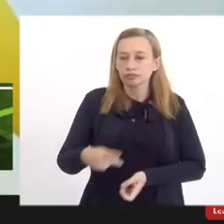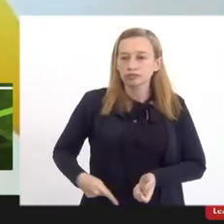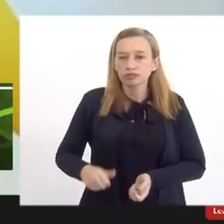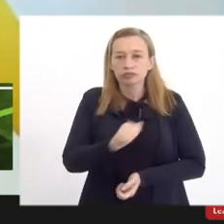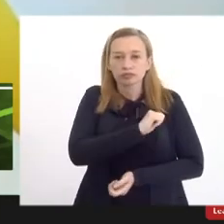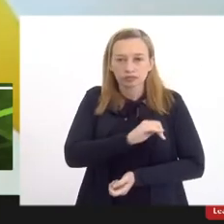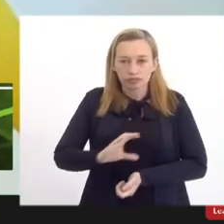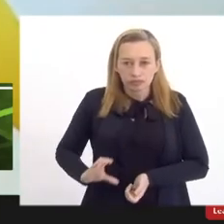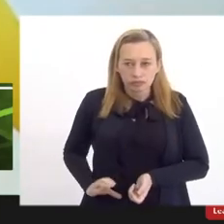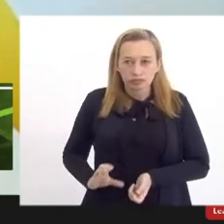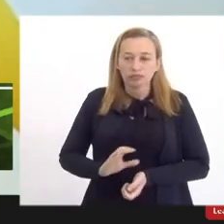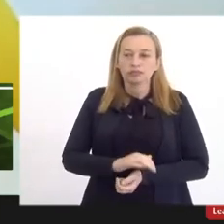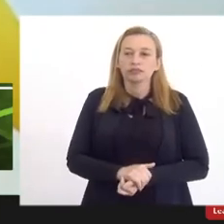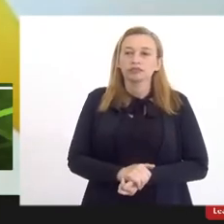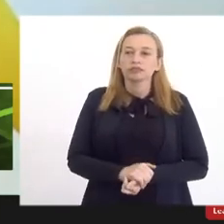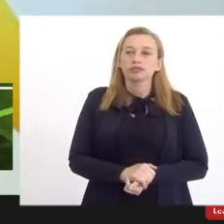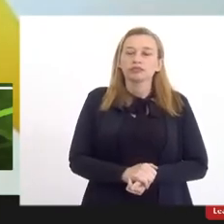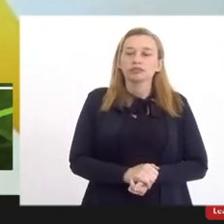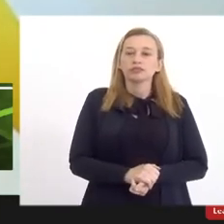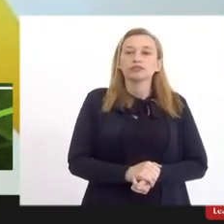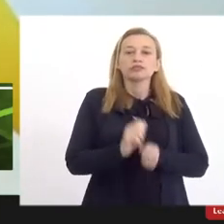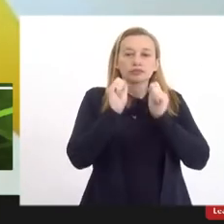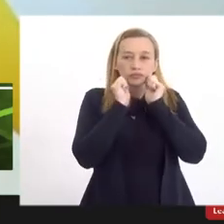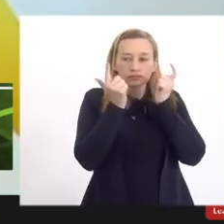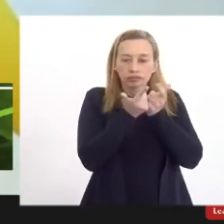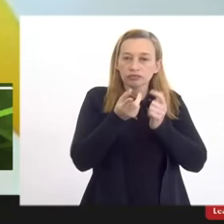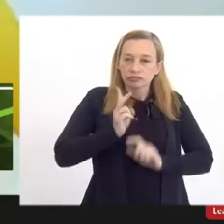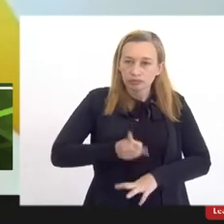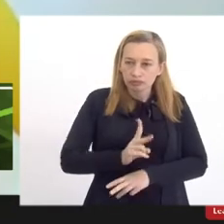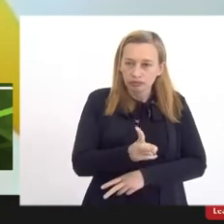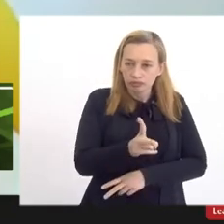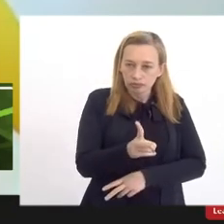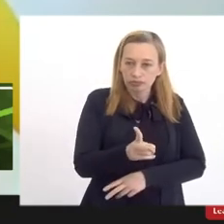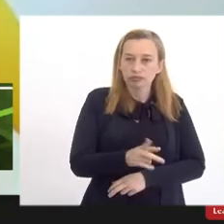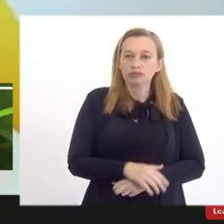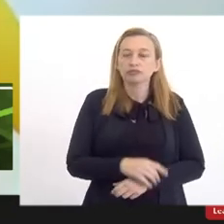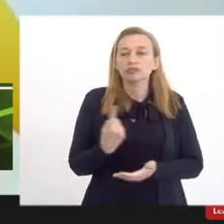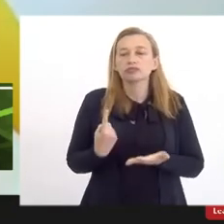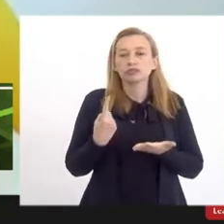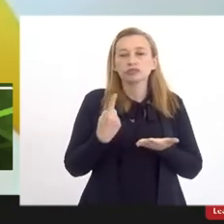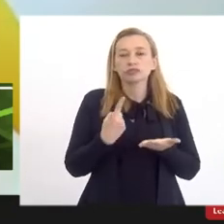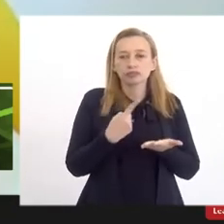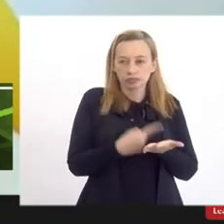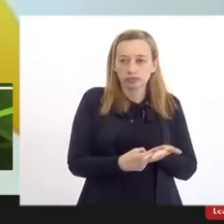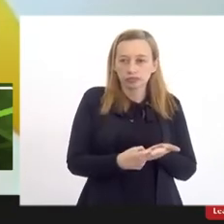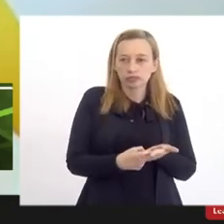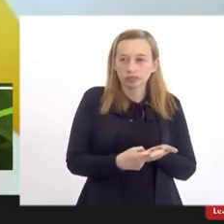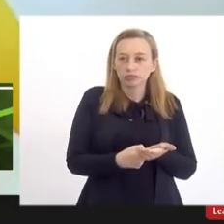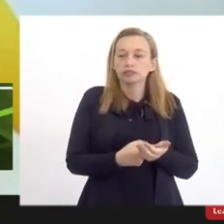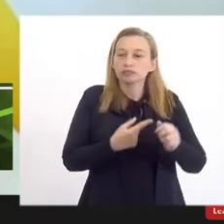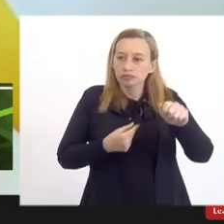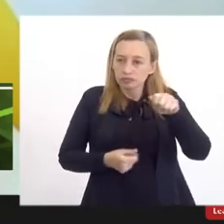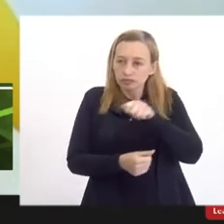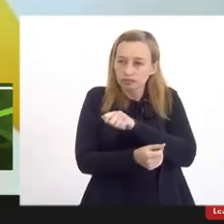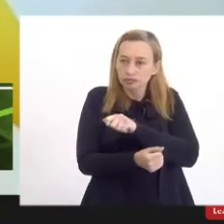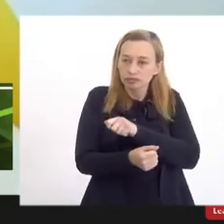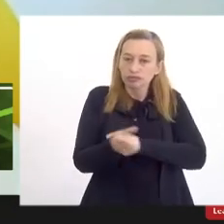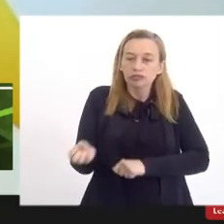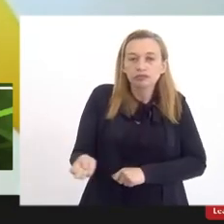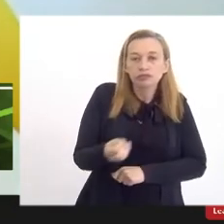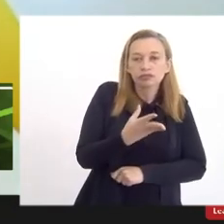Siciliano de que a LERJ vai continuar com o compromisso de financiar essa nova unidade